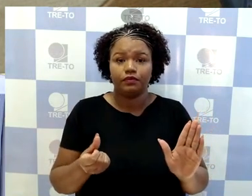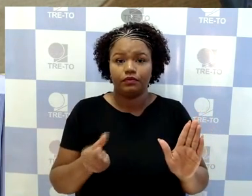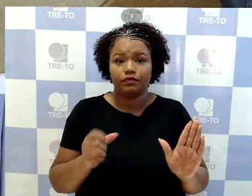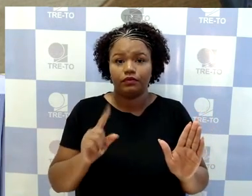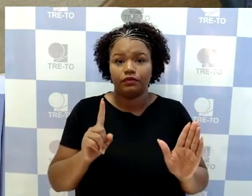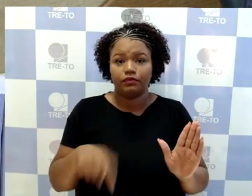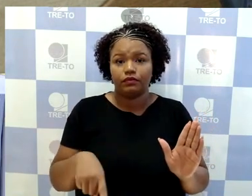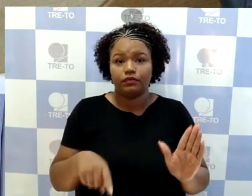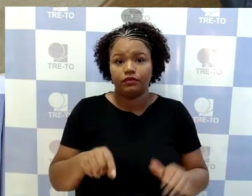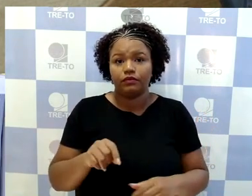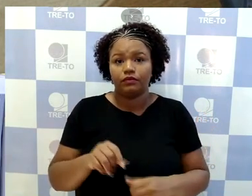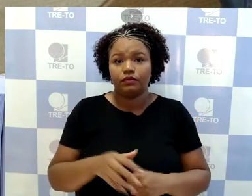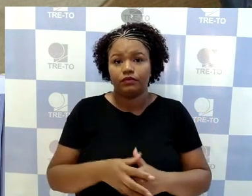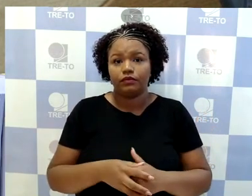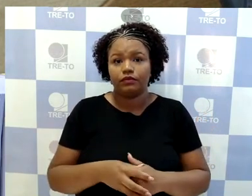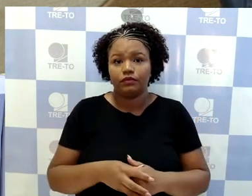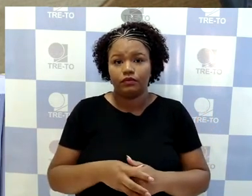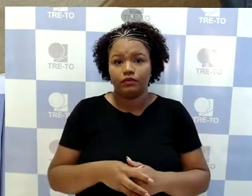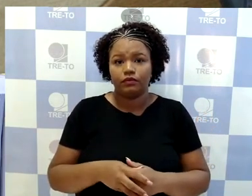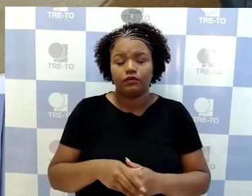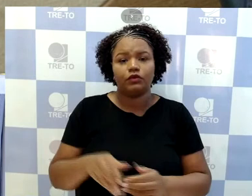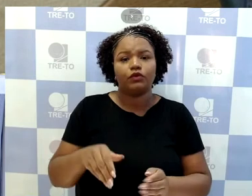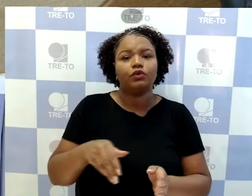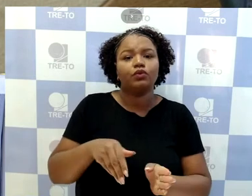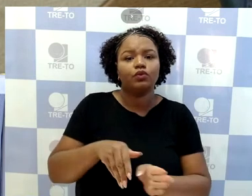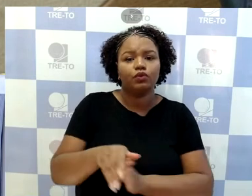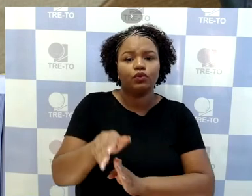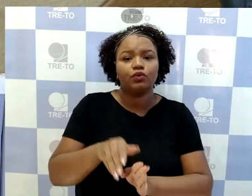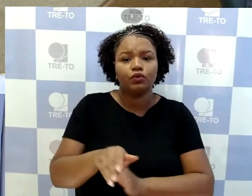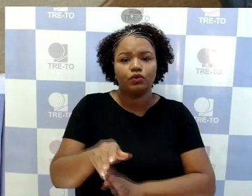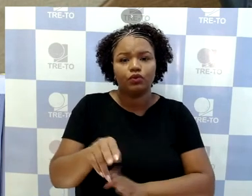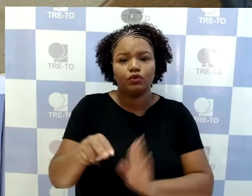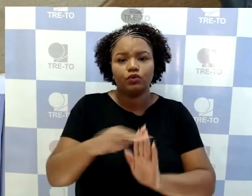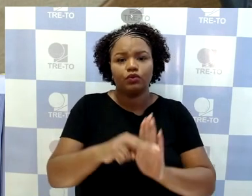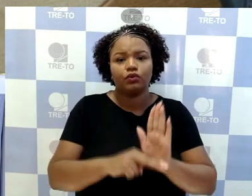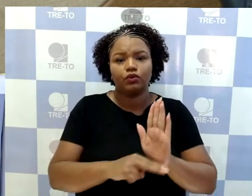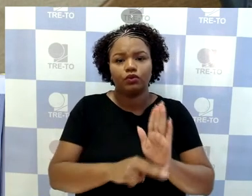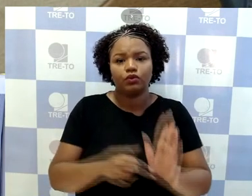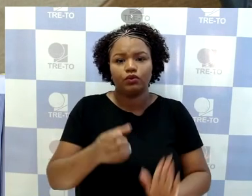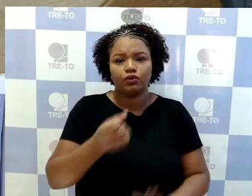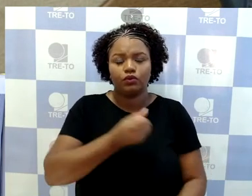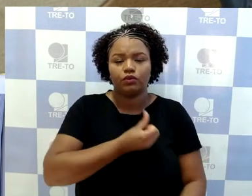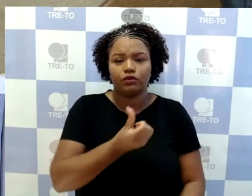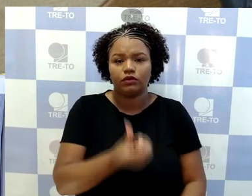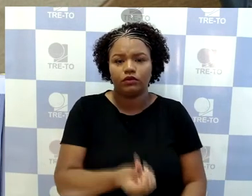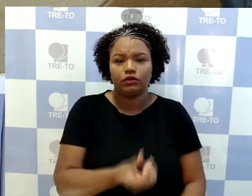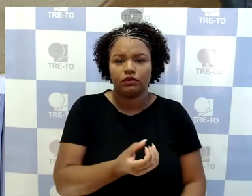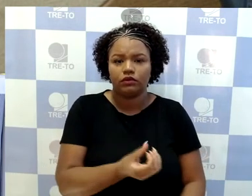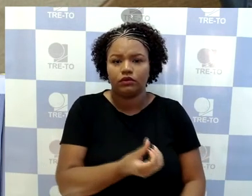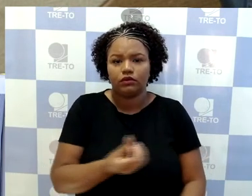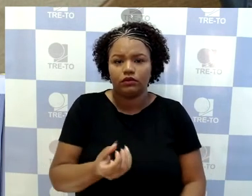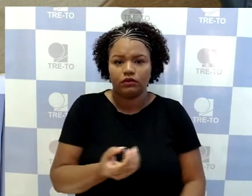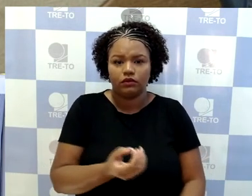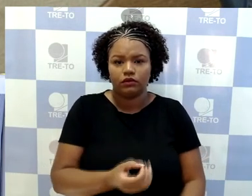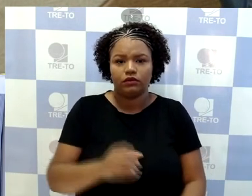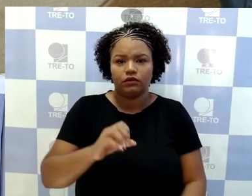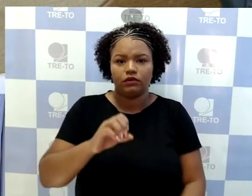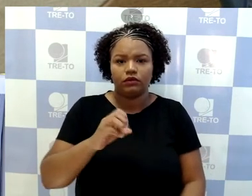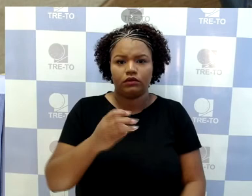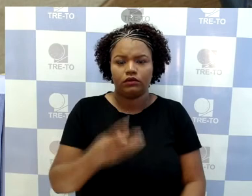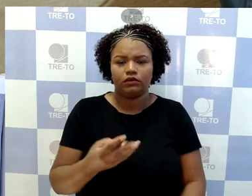é uma instrução normativa, instrução número 060371, disto 84.2022,